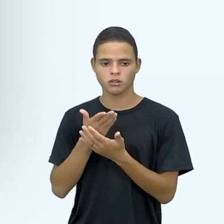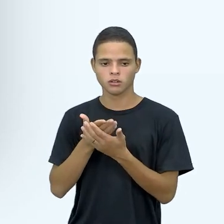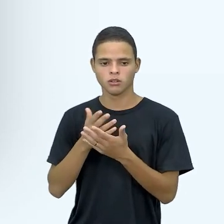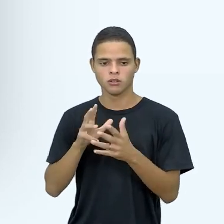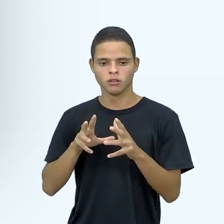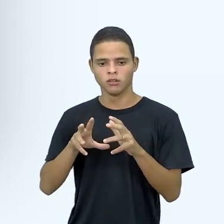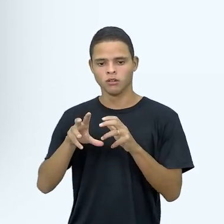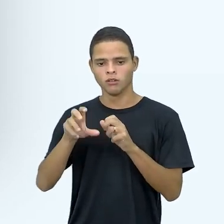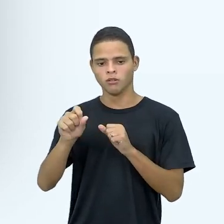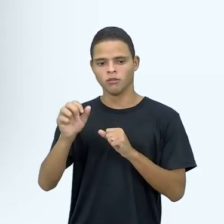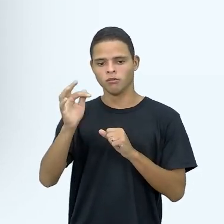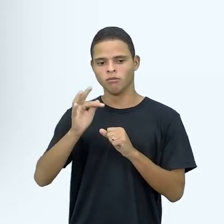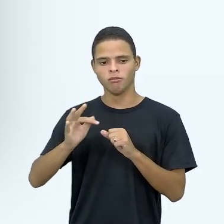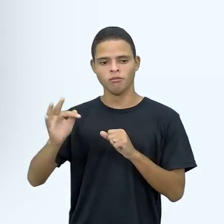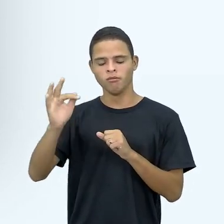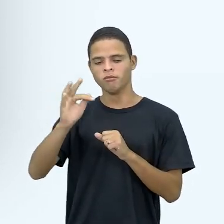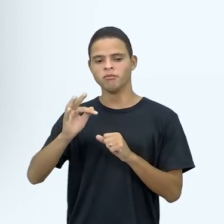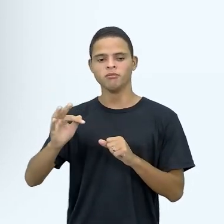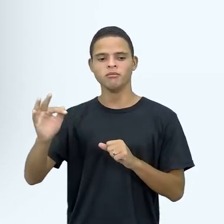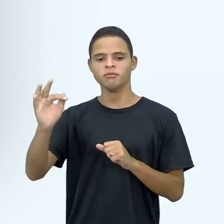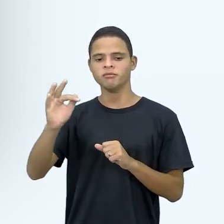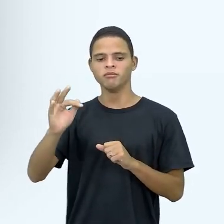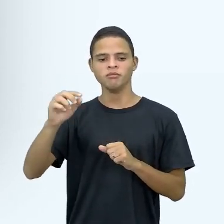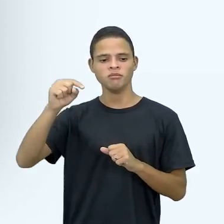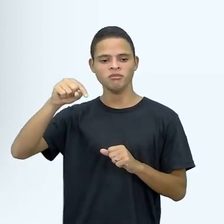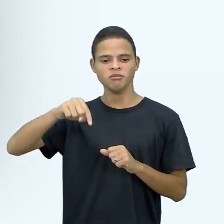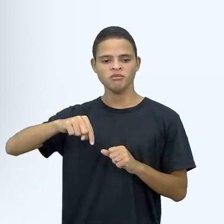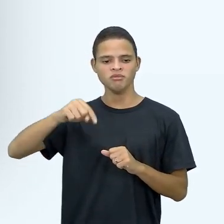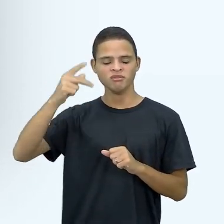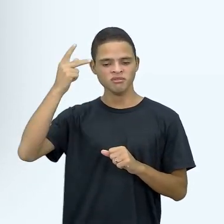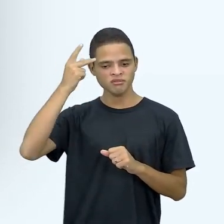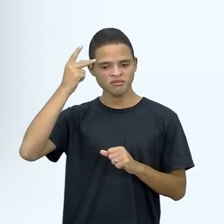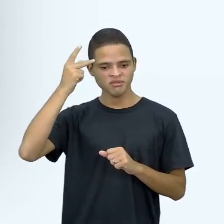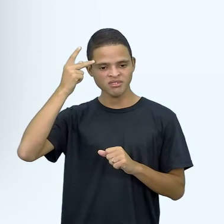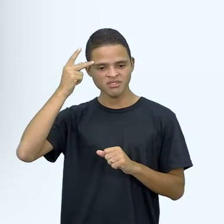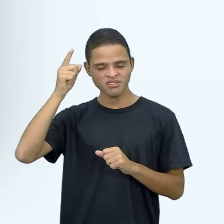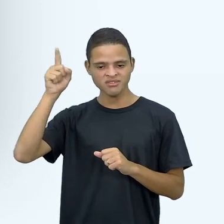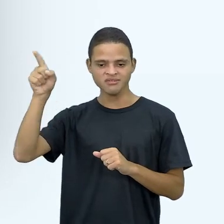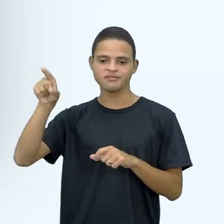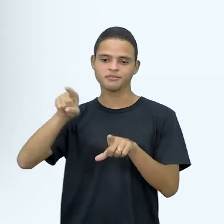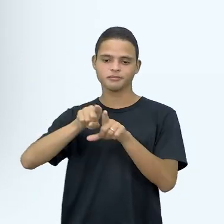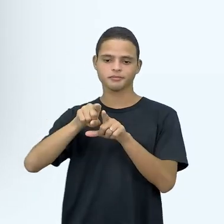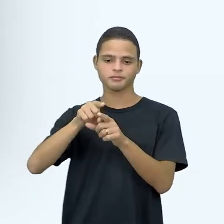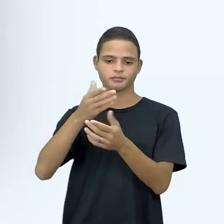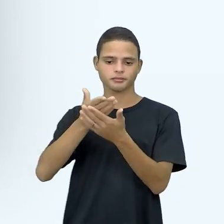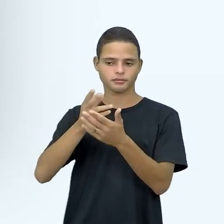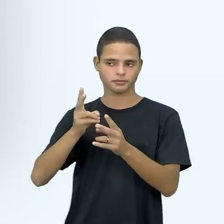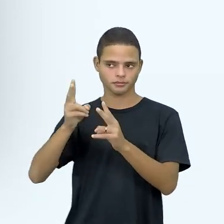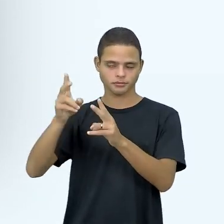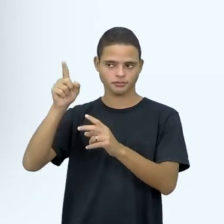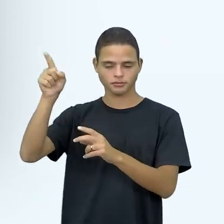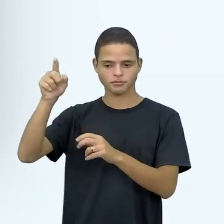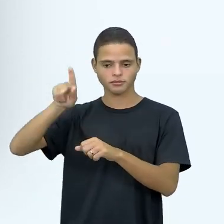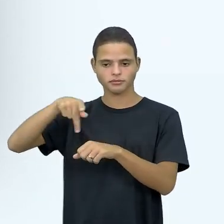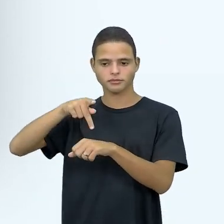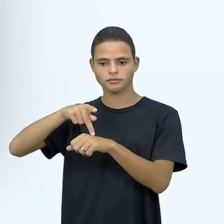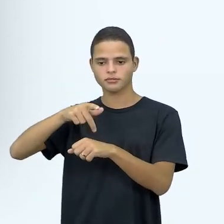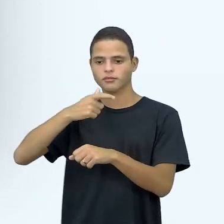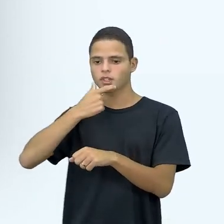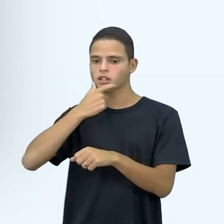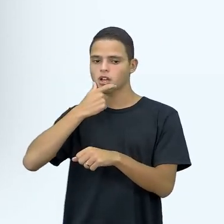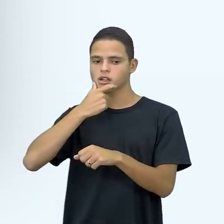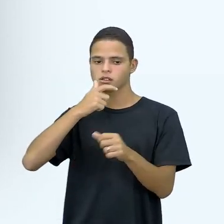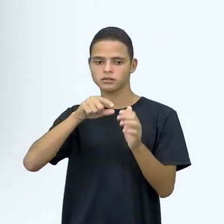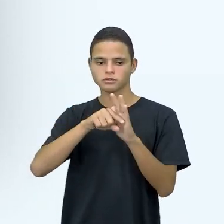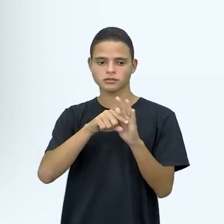na Universidade da King's College London, lá na Inglaterra, onde eu continuei o trabalho e avaliei